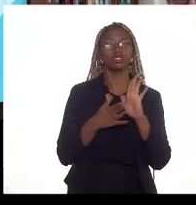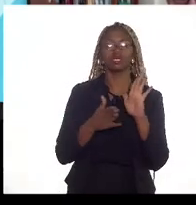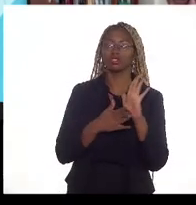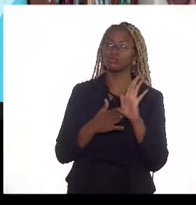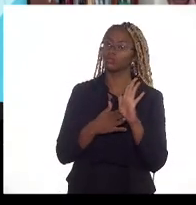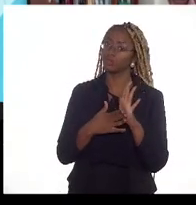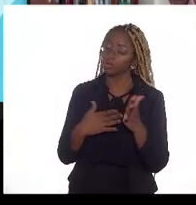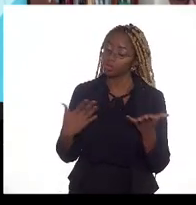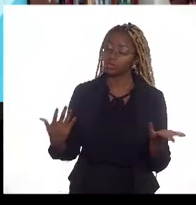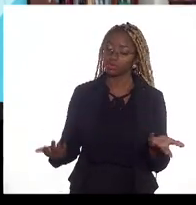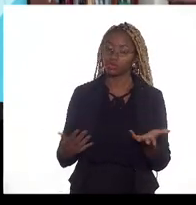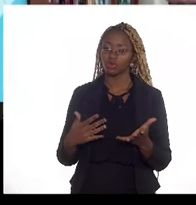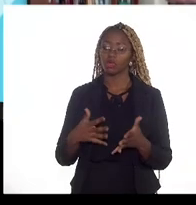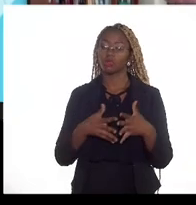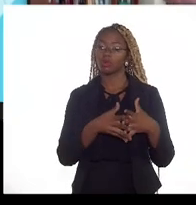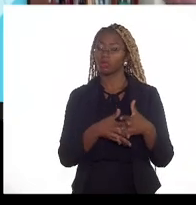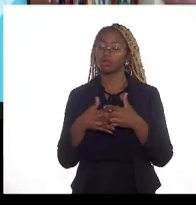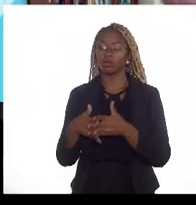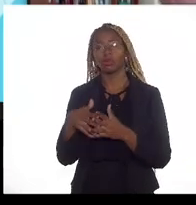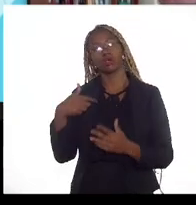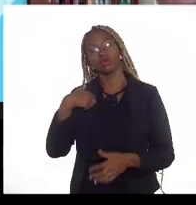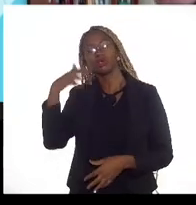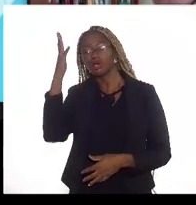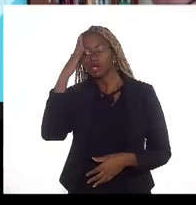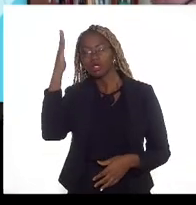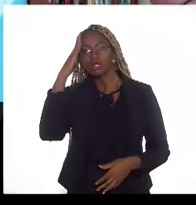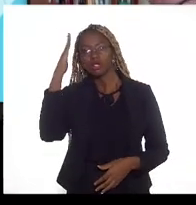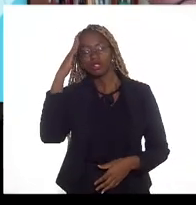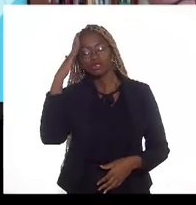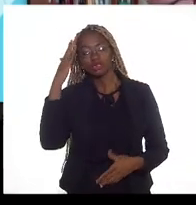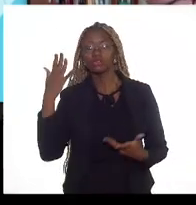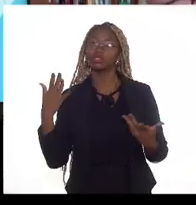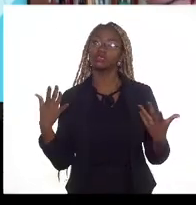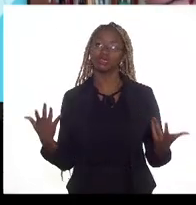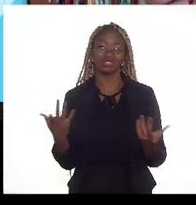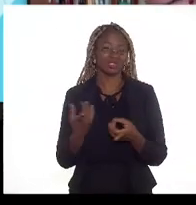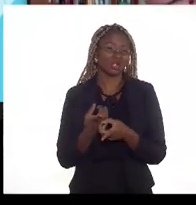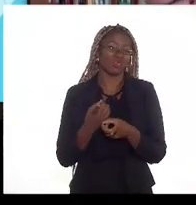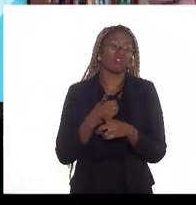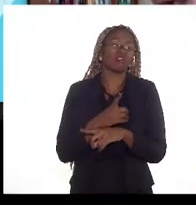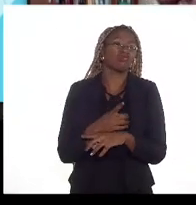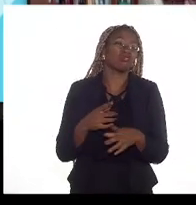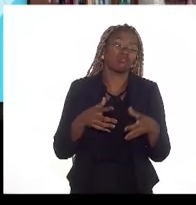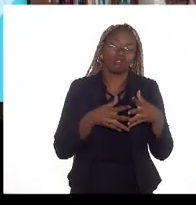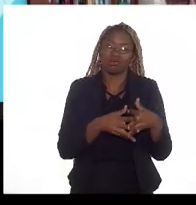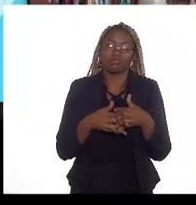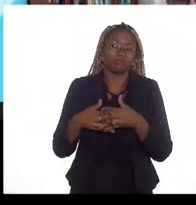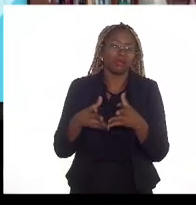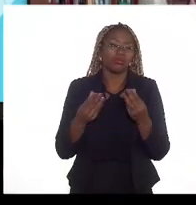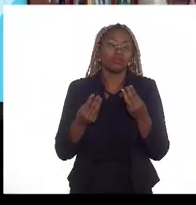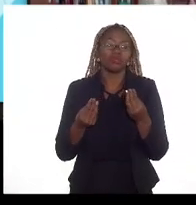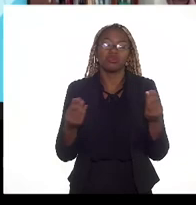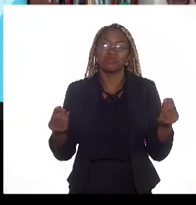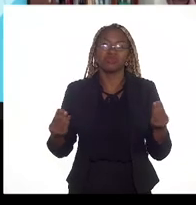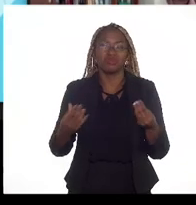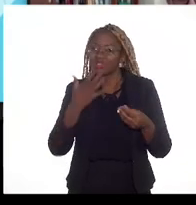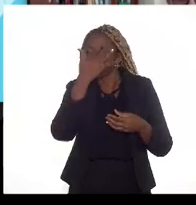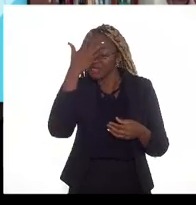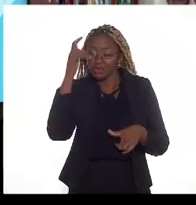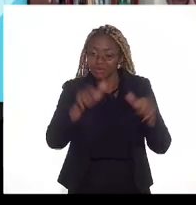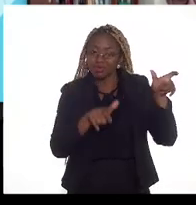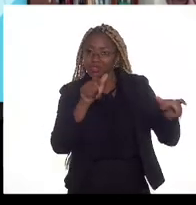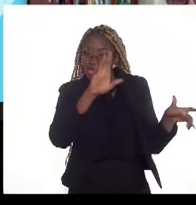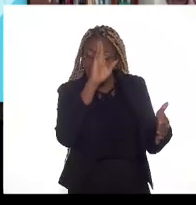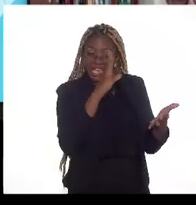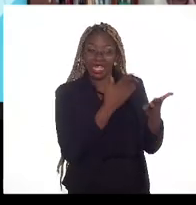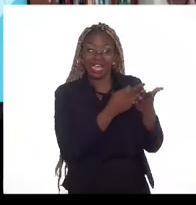eu reconheço que ela é completamente controvertida tem muitas pessoas que acreditam